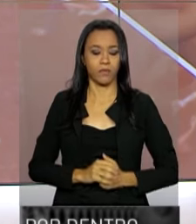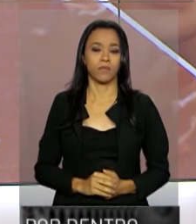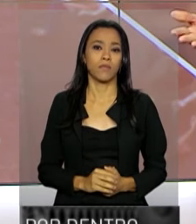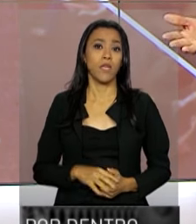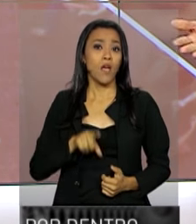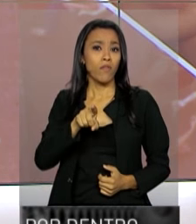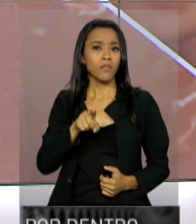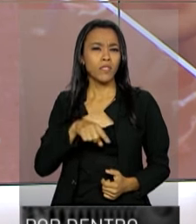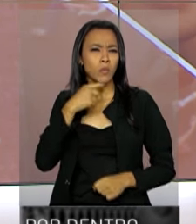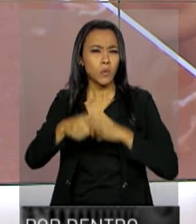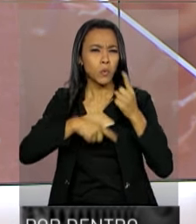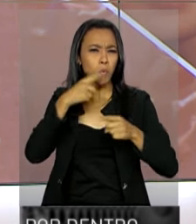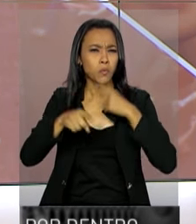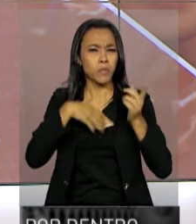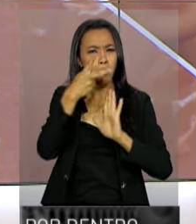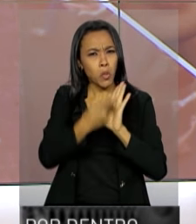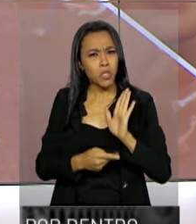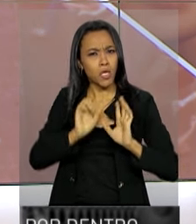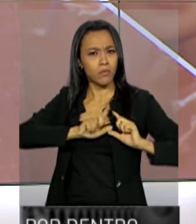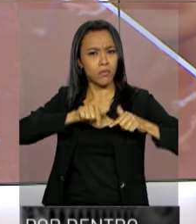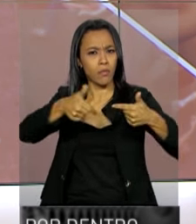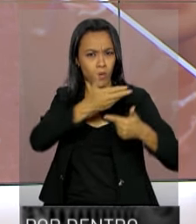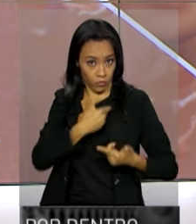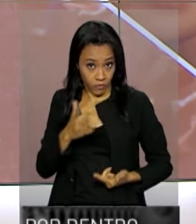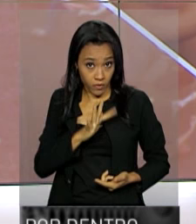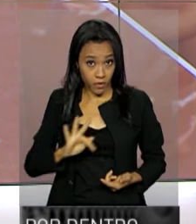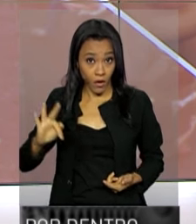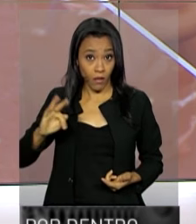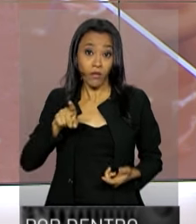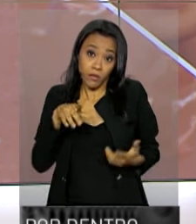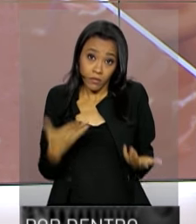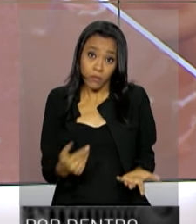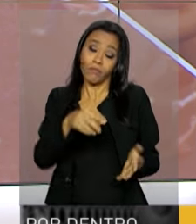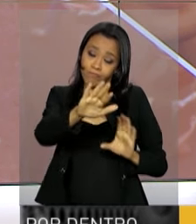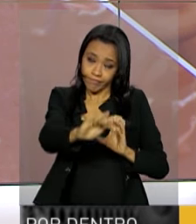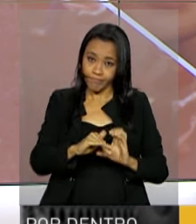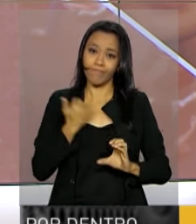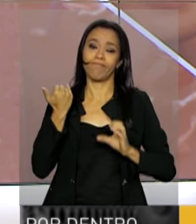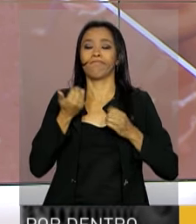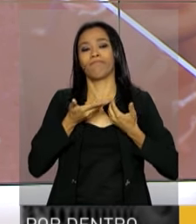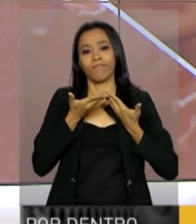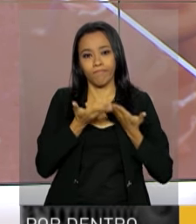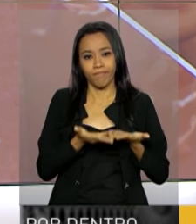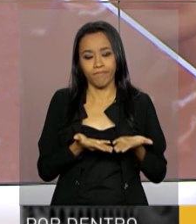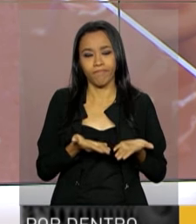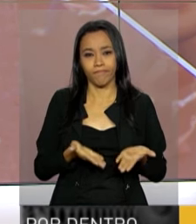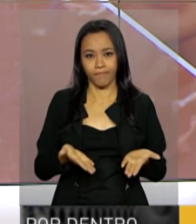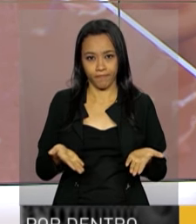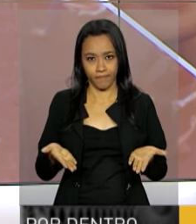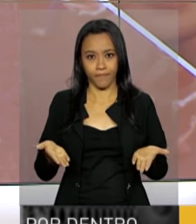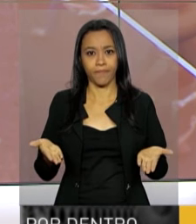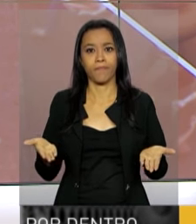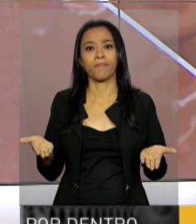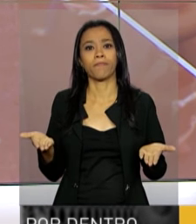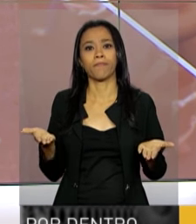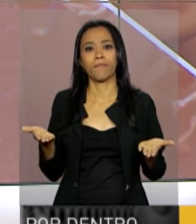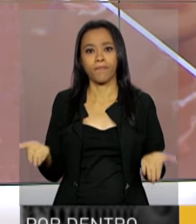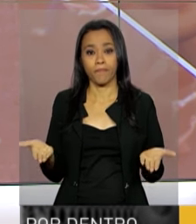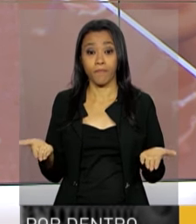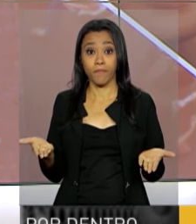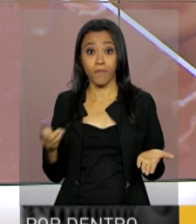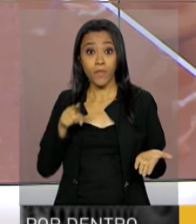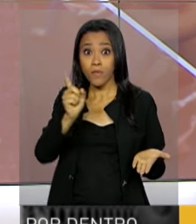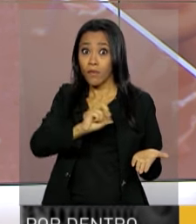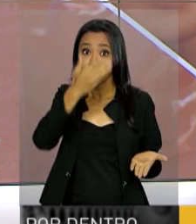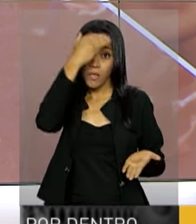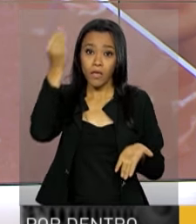Você tem dúvida sobre algum projeto ou ação do governo federal? Então escreva para por dentro do governo arroba presidencia.gov.br